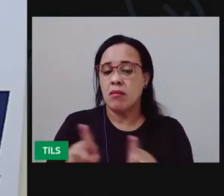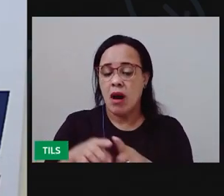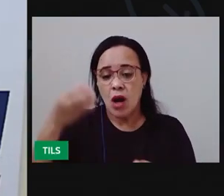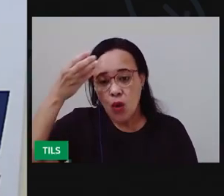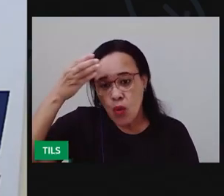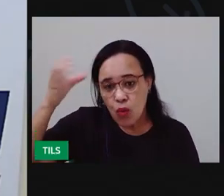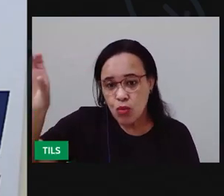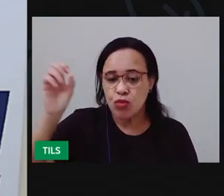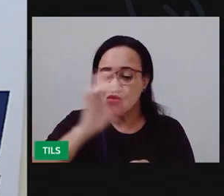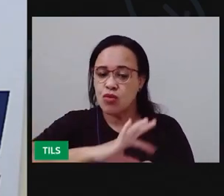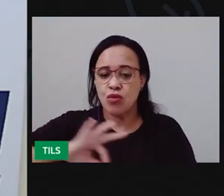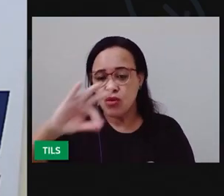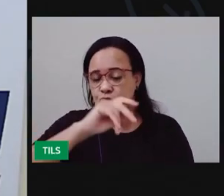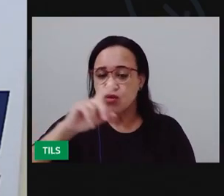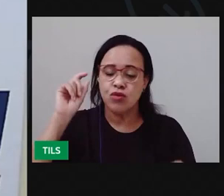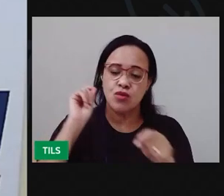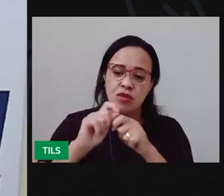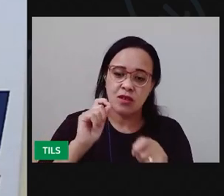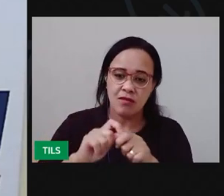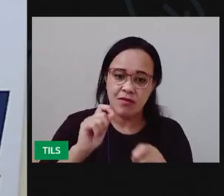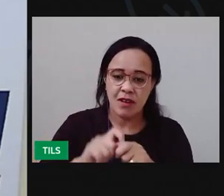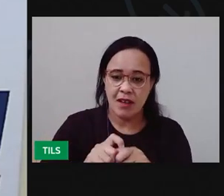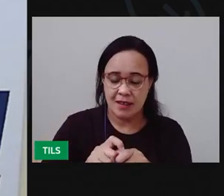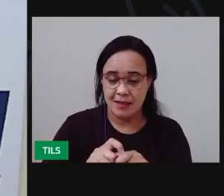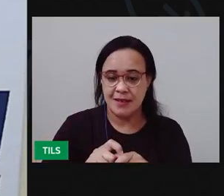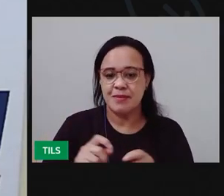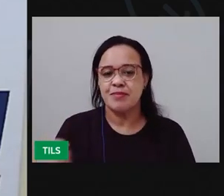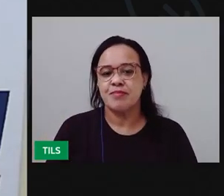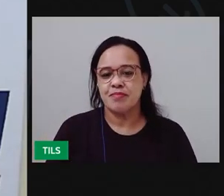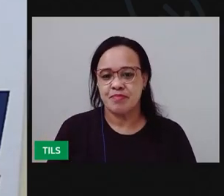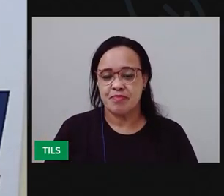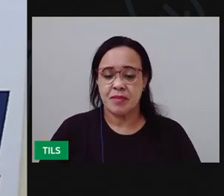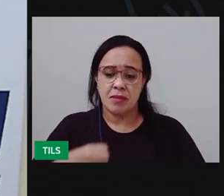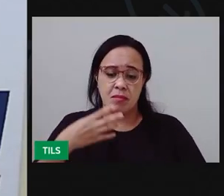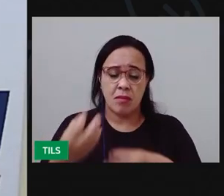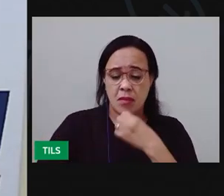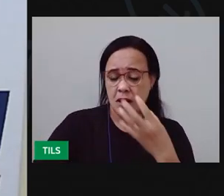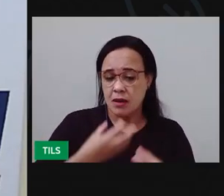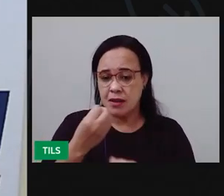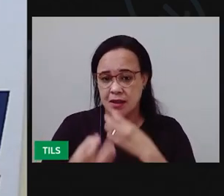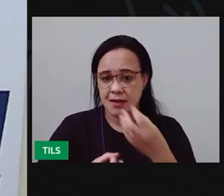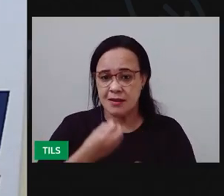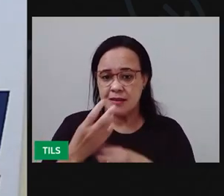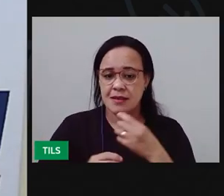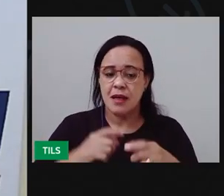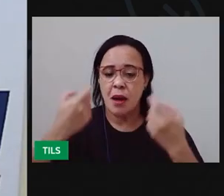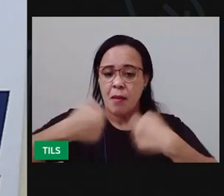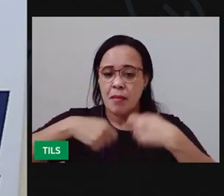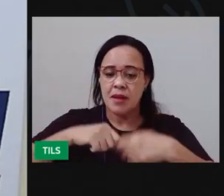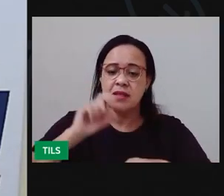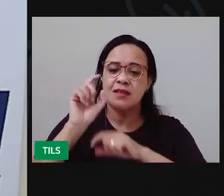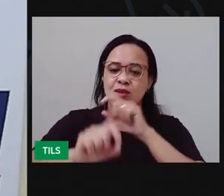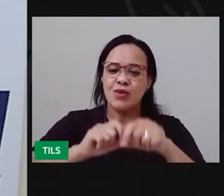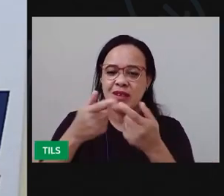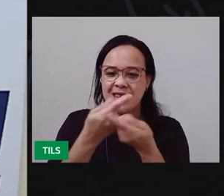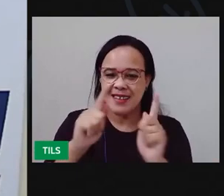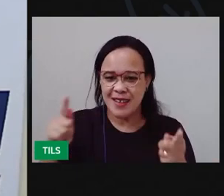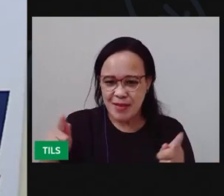pronomes possessivos. Tem as nasais e as horárias. Pra cantar certos precisa os pontos gramaticados.